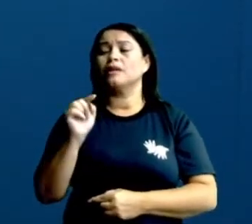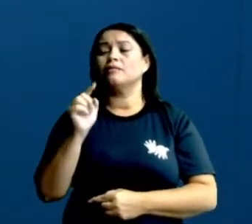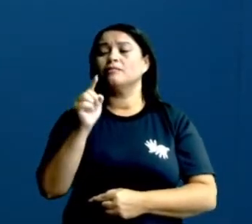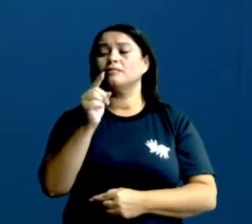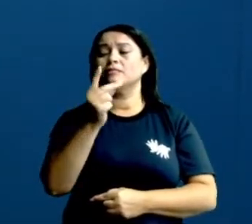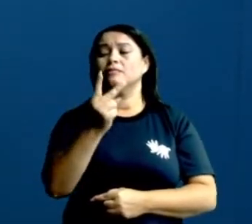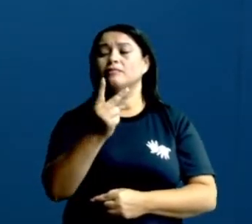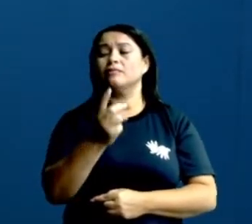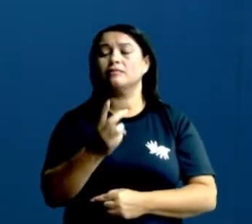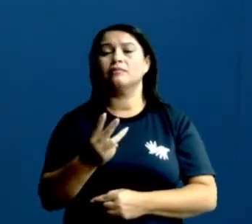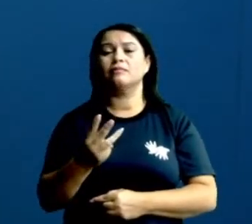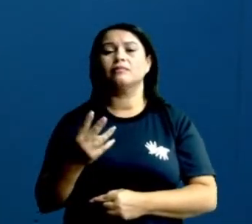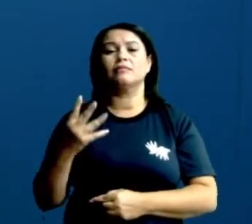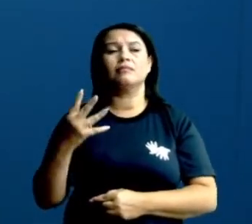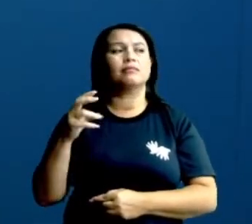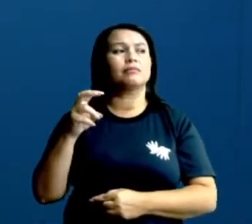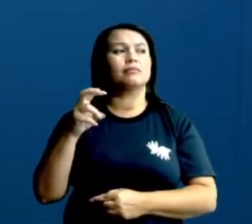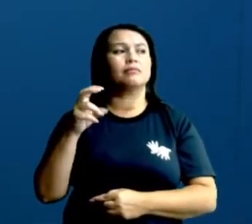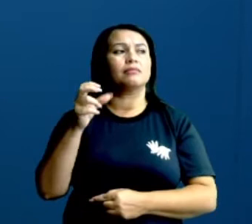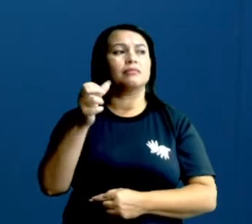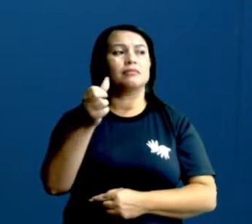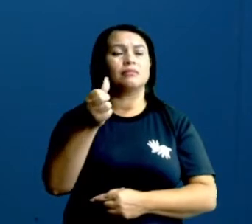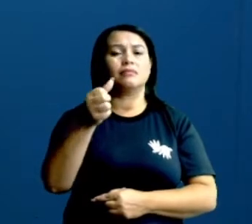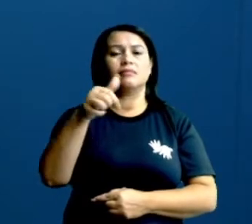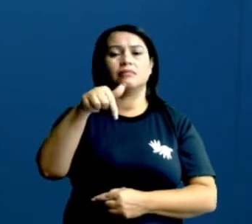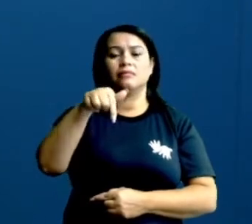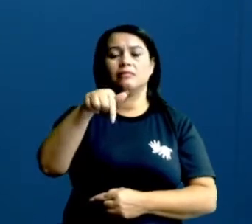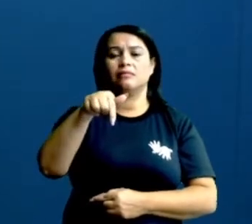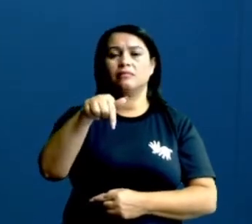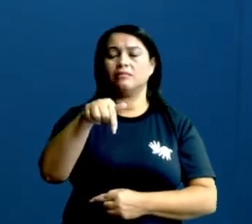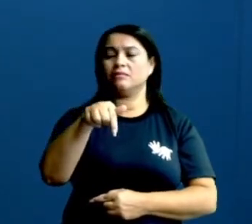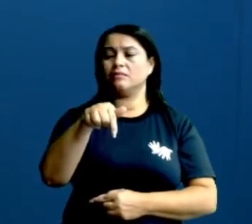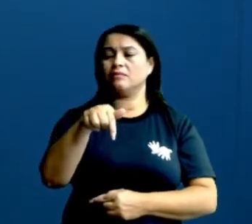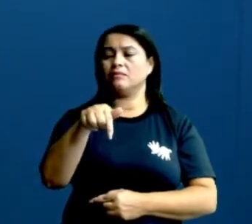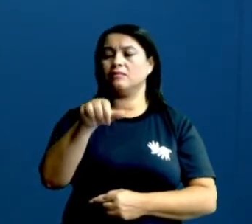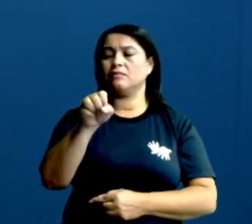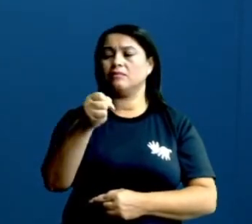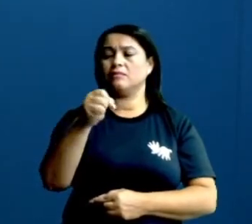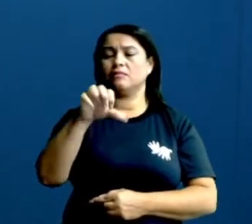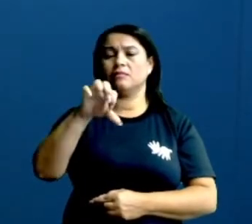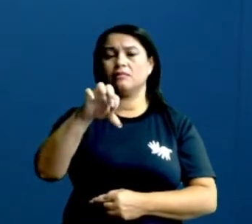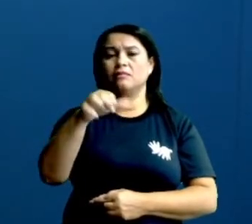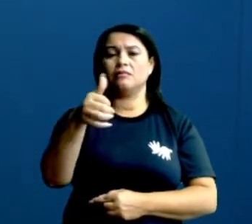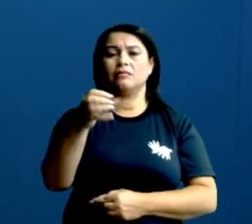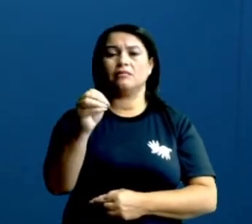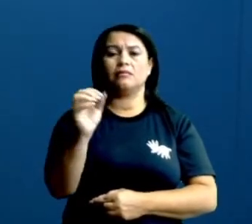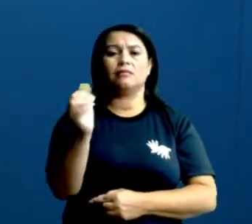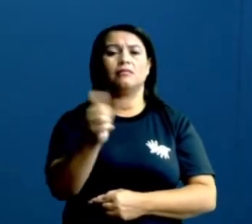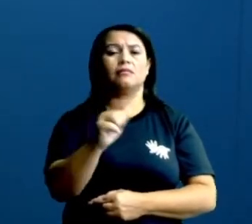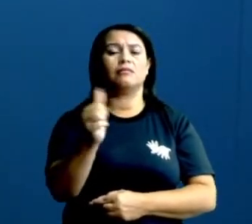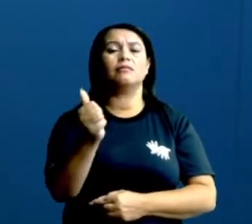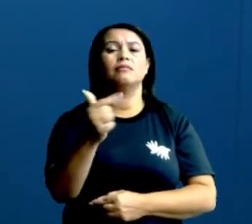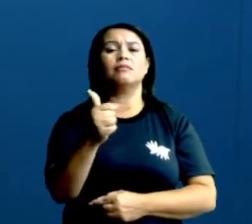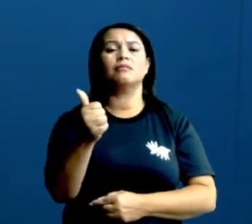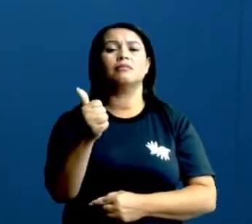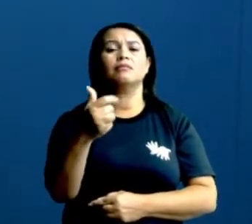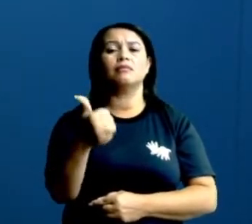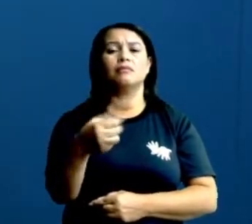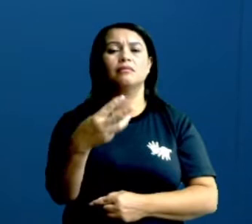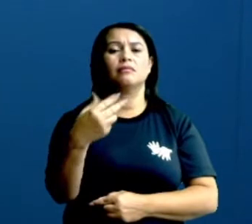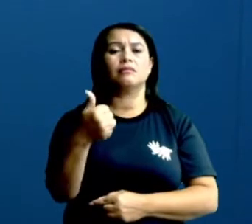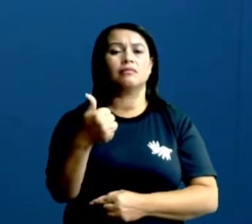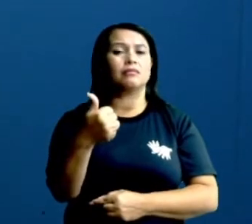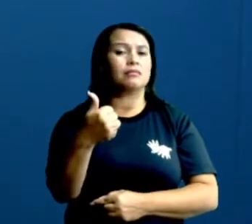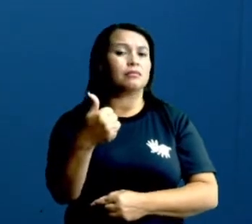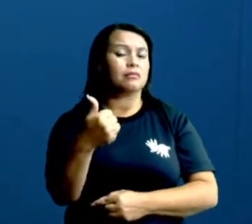ó. Uma, duas, três, quatro, cinco, seis, sete, oito, nove, dez, onze, doze,